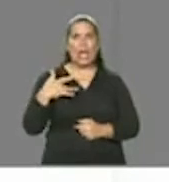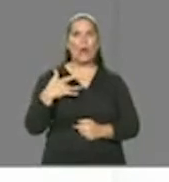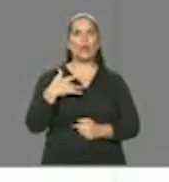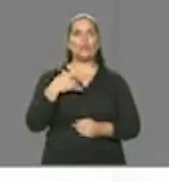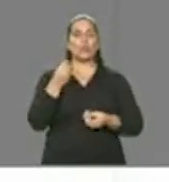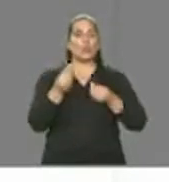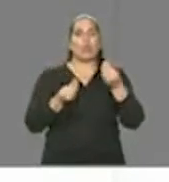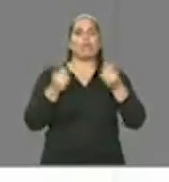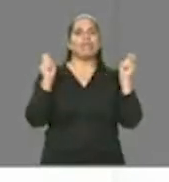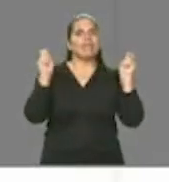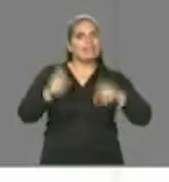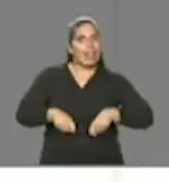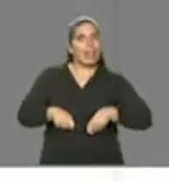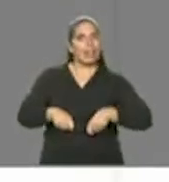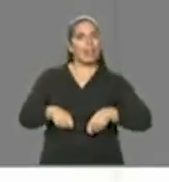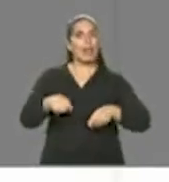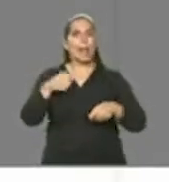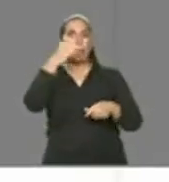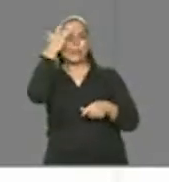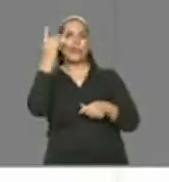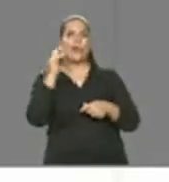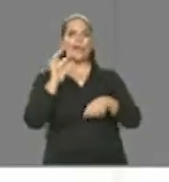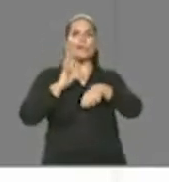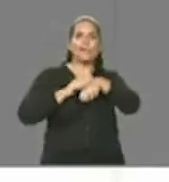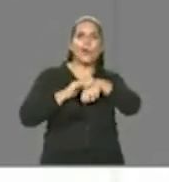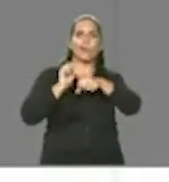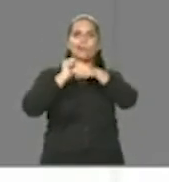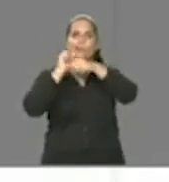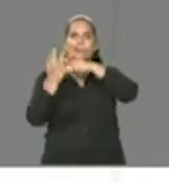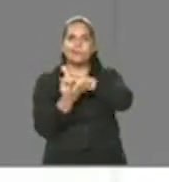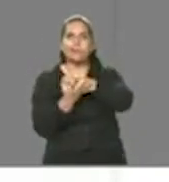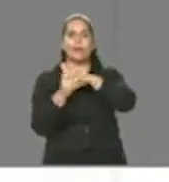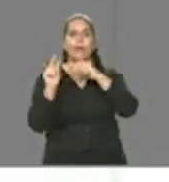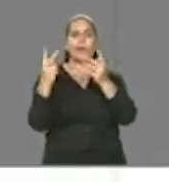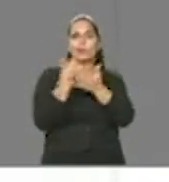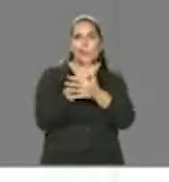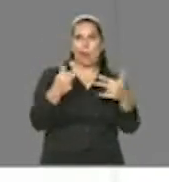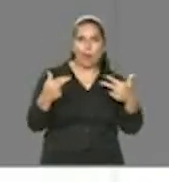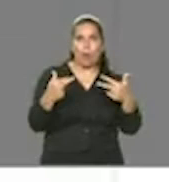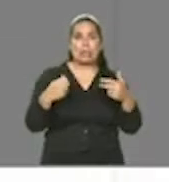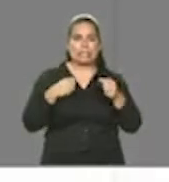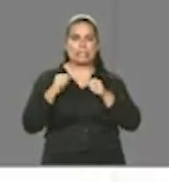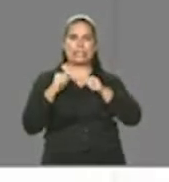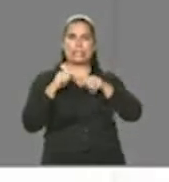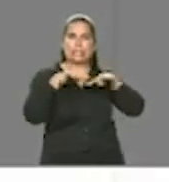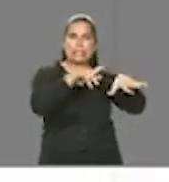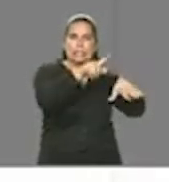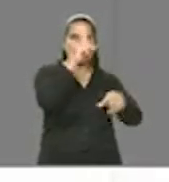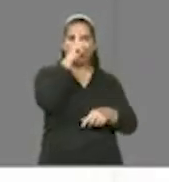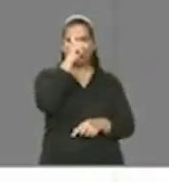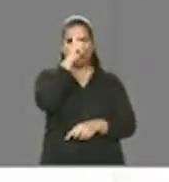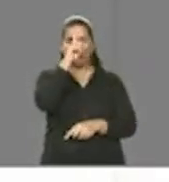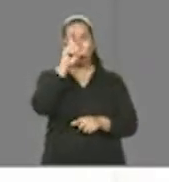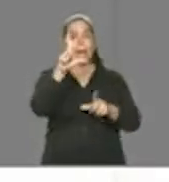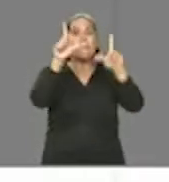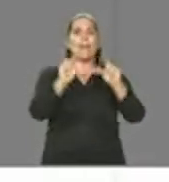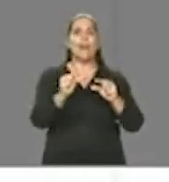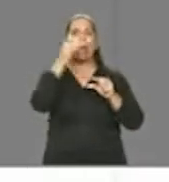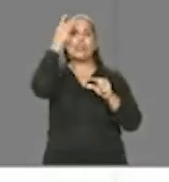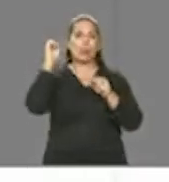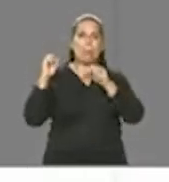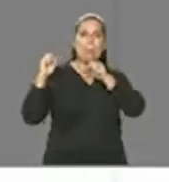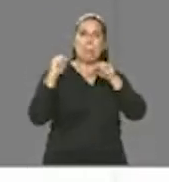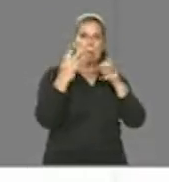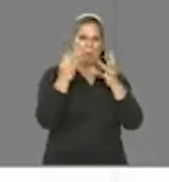de receber uma população em quantidade menor nos hospitais para que os hospitais